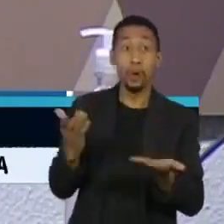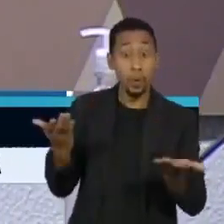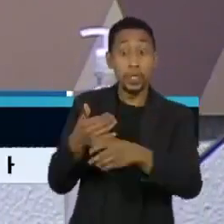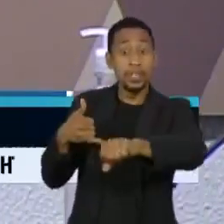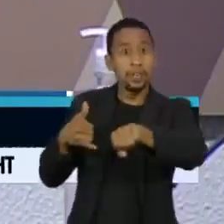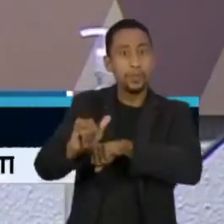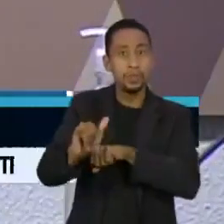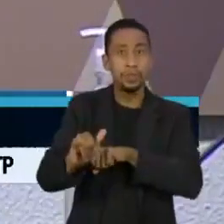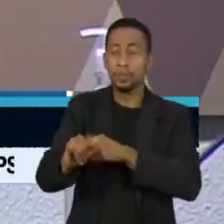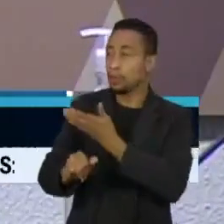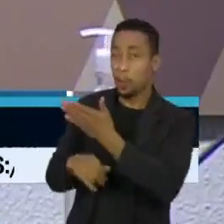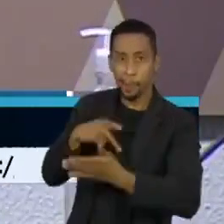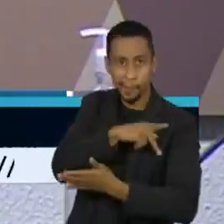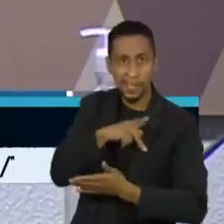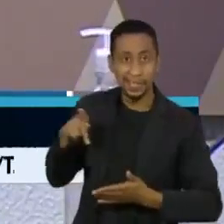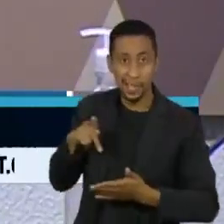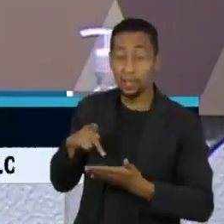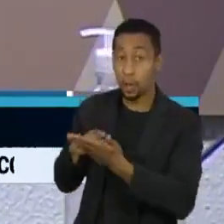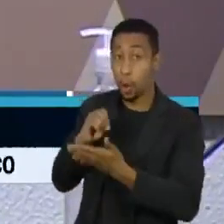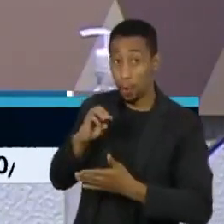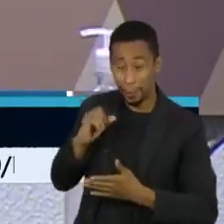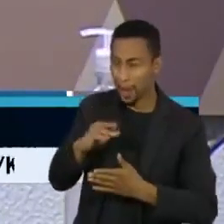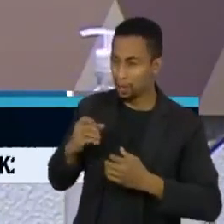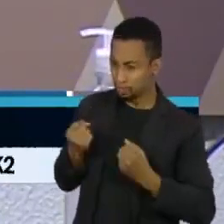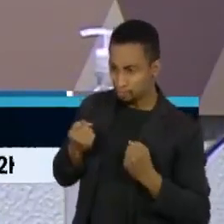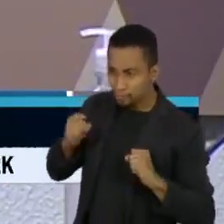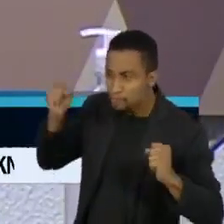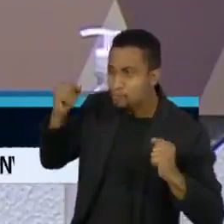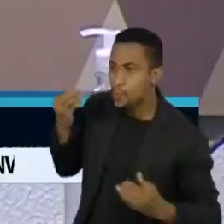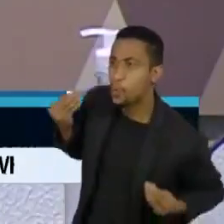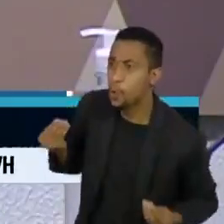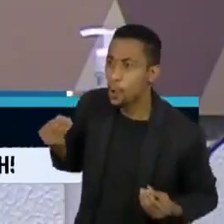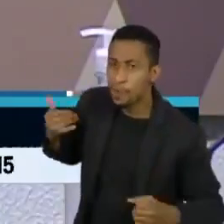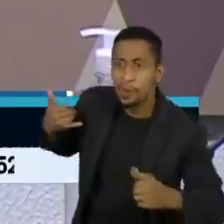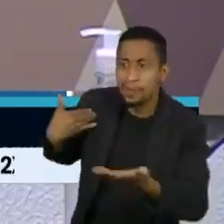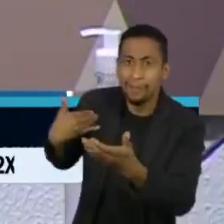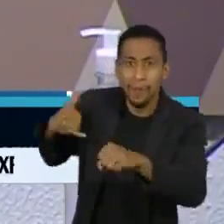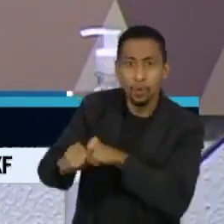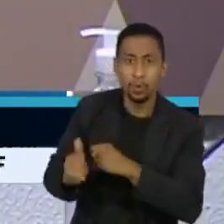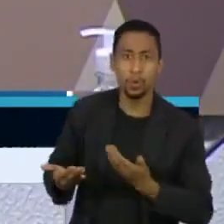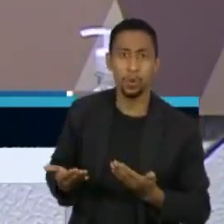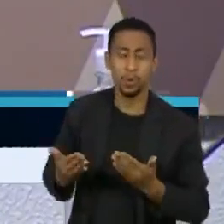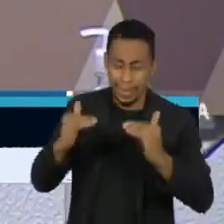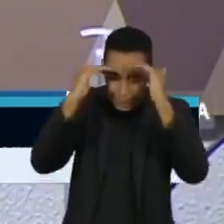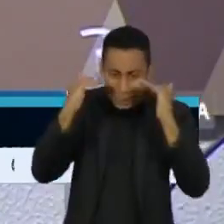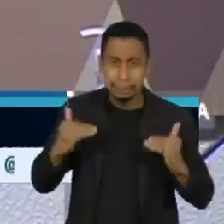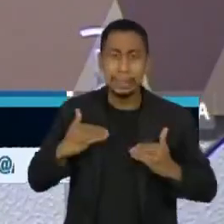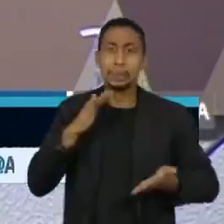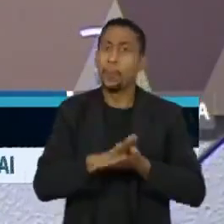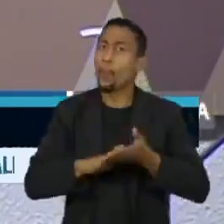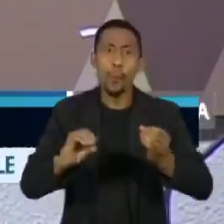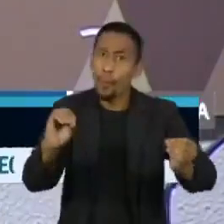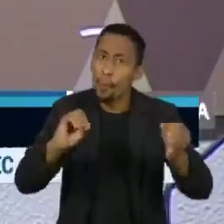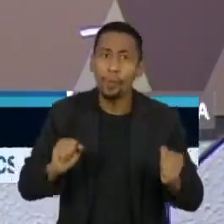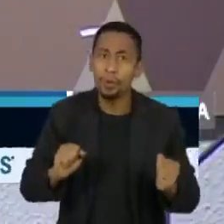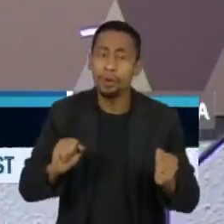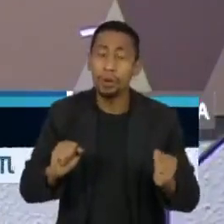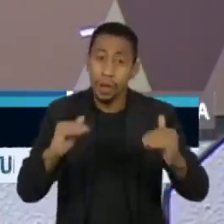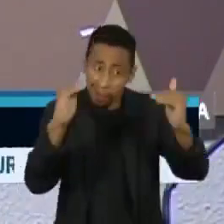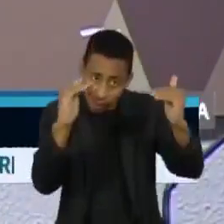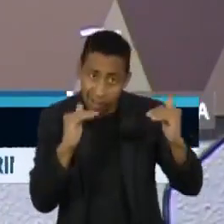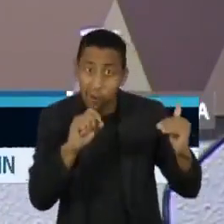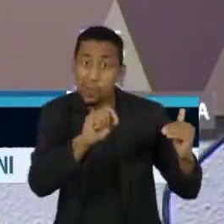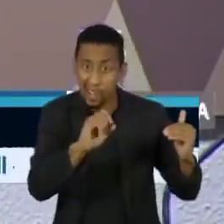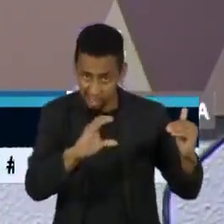irritou o presidente da comissão, senador Omar Aziz, do PSD. É uma falta de respeito, não com a CPI desse